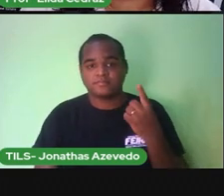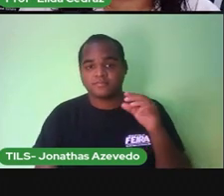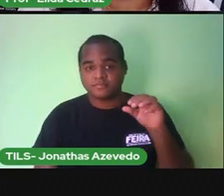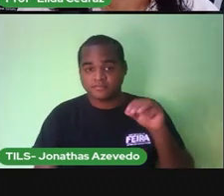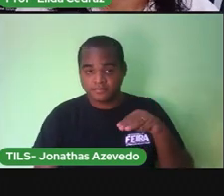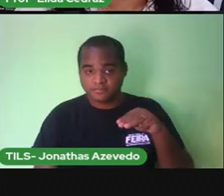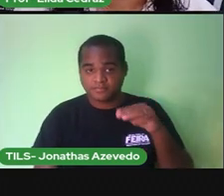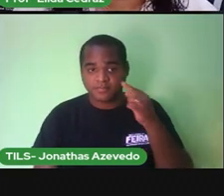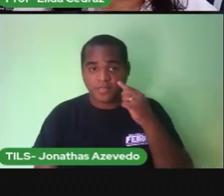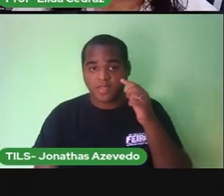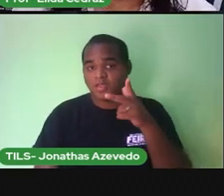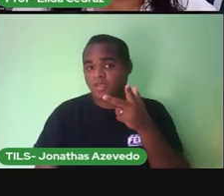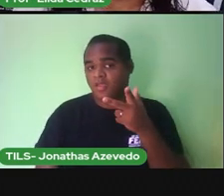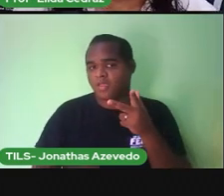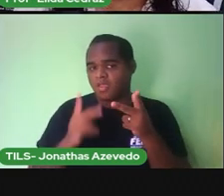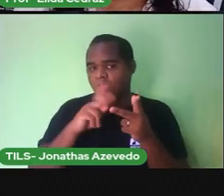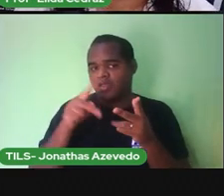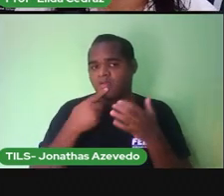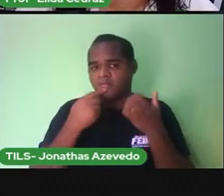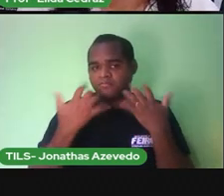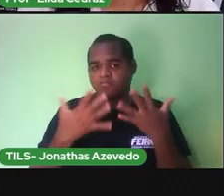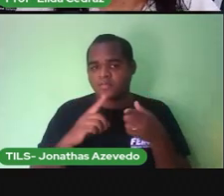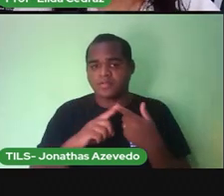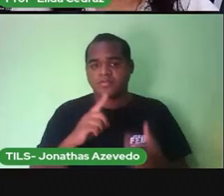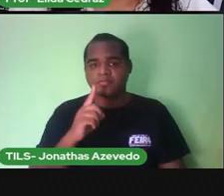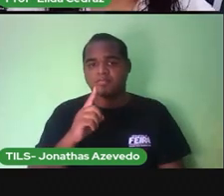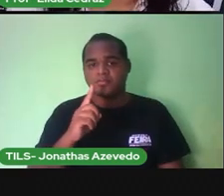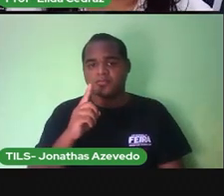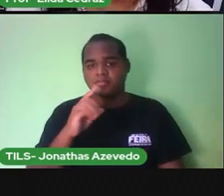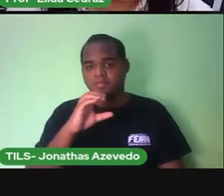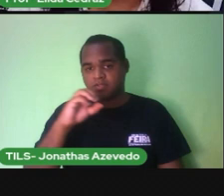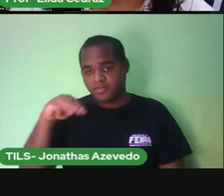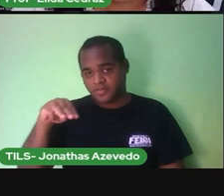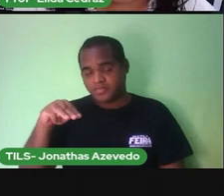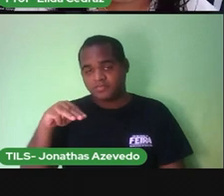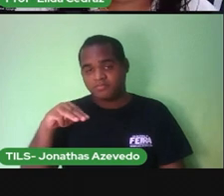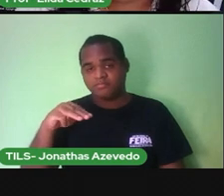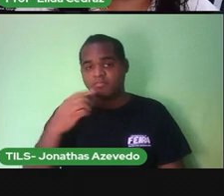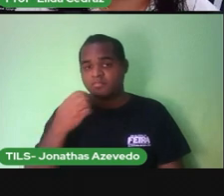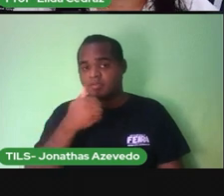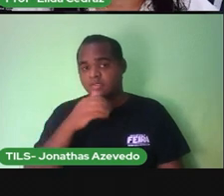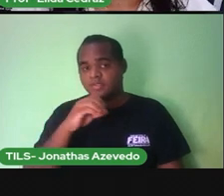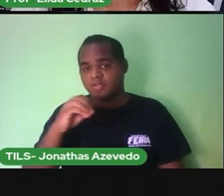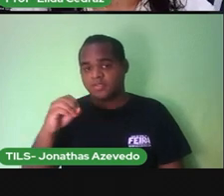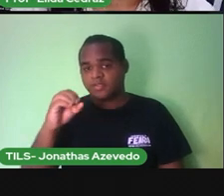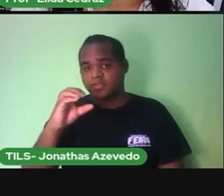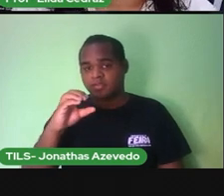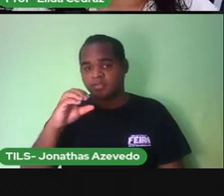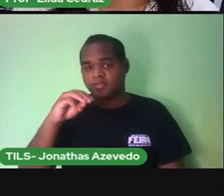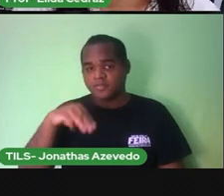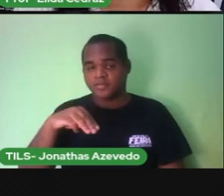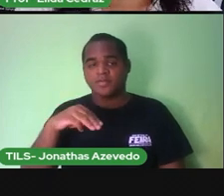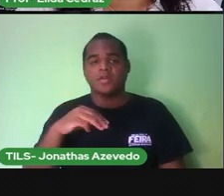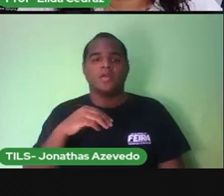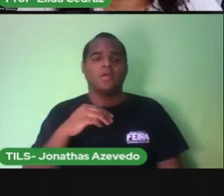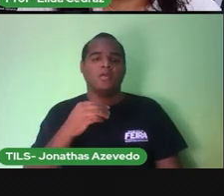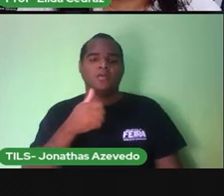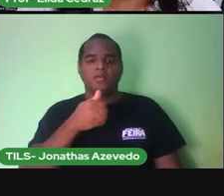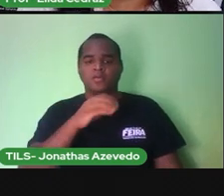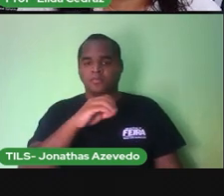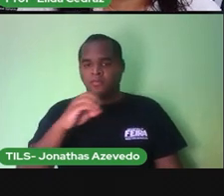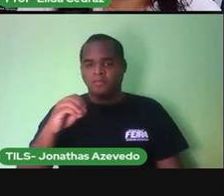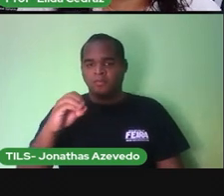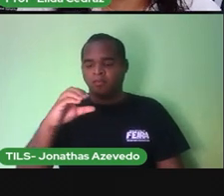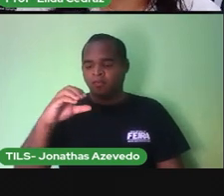Pró já falou É menor do que Um metro Cem centímetros É igual A um